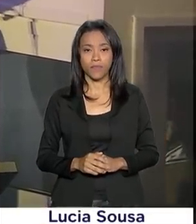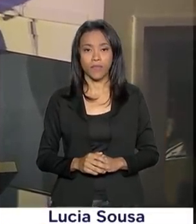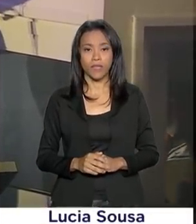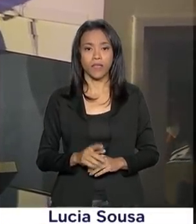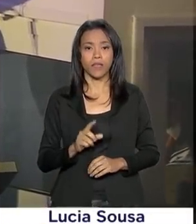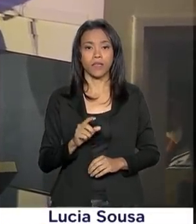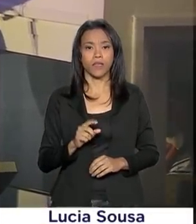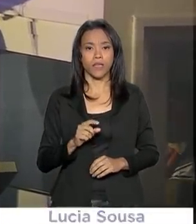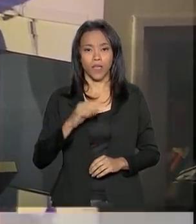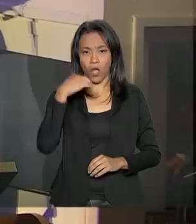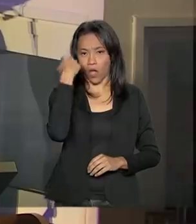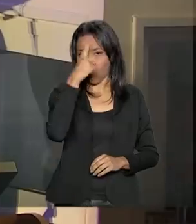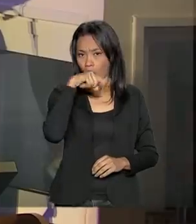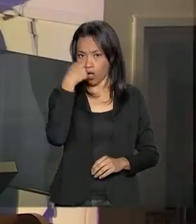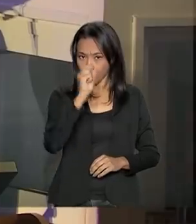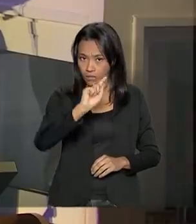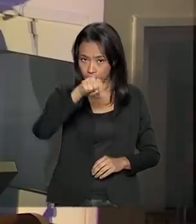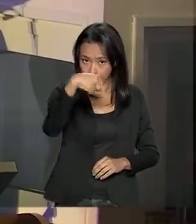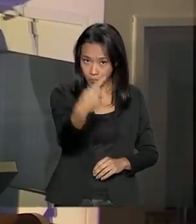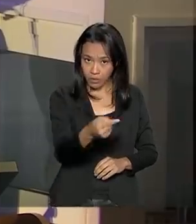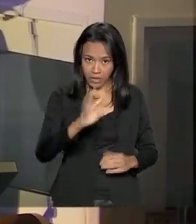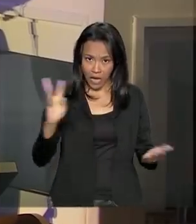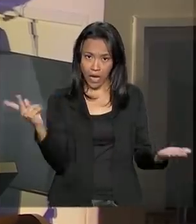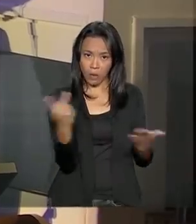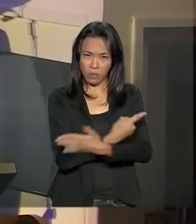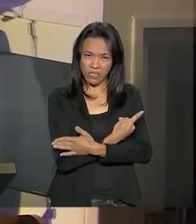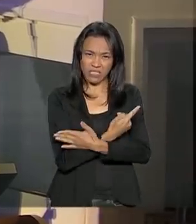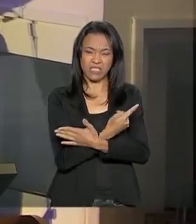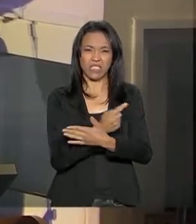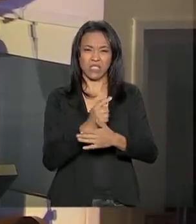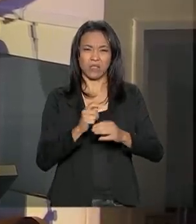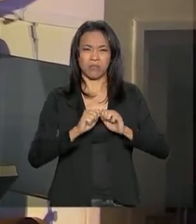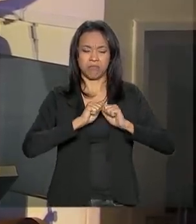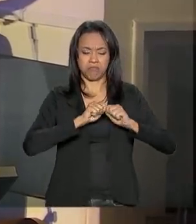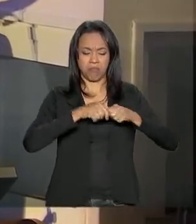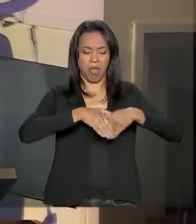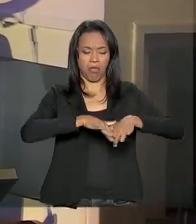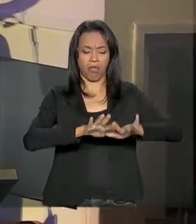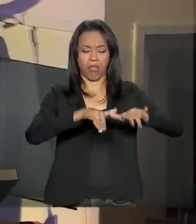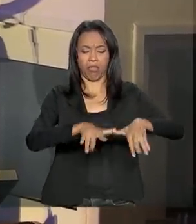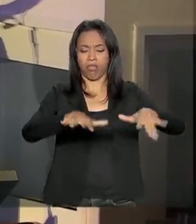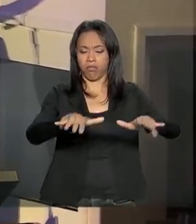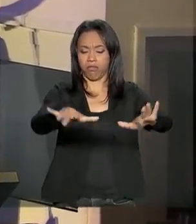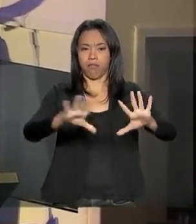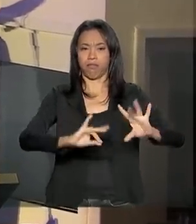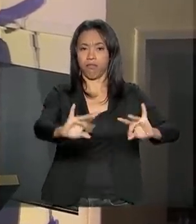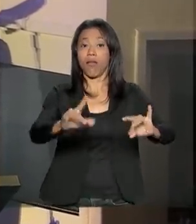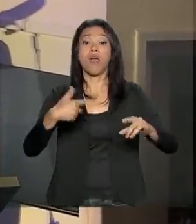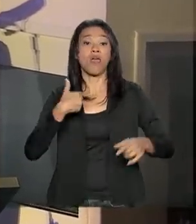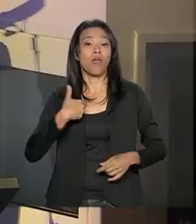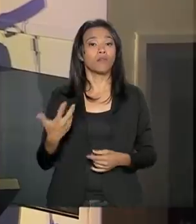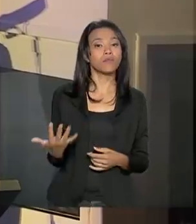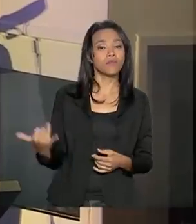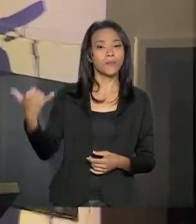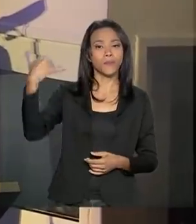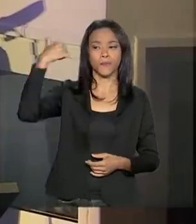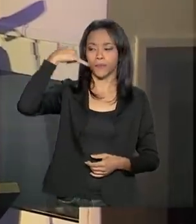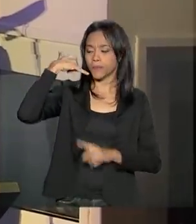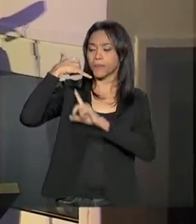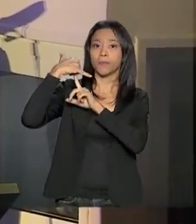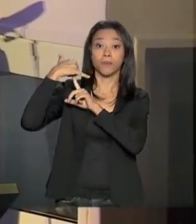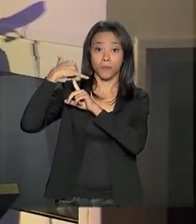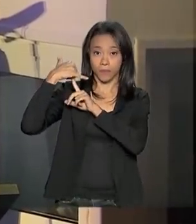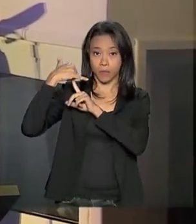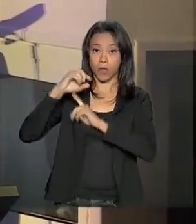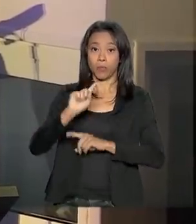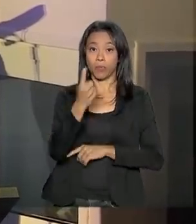após a tragédia, recebi um telefonema do primeiro-ministro, Benjamin